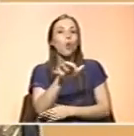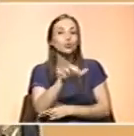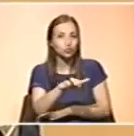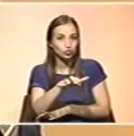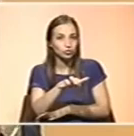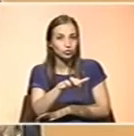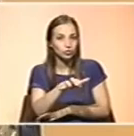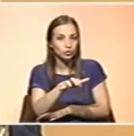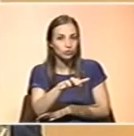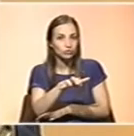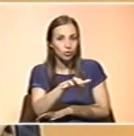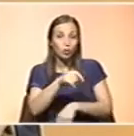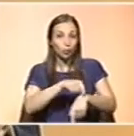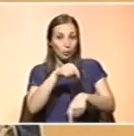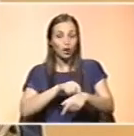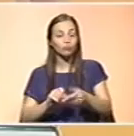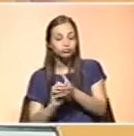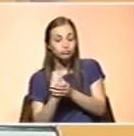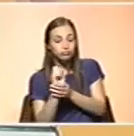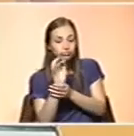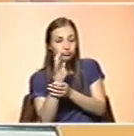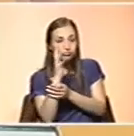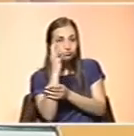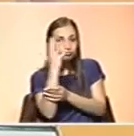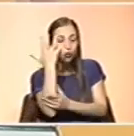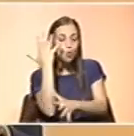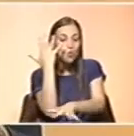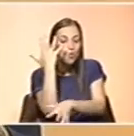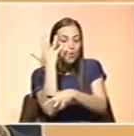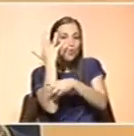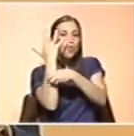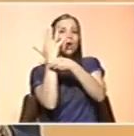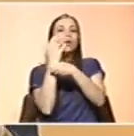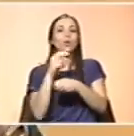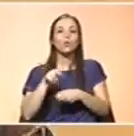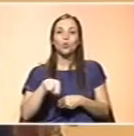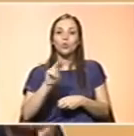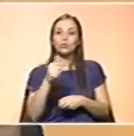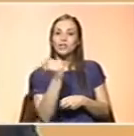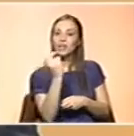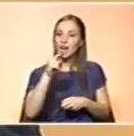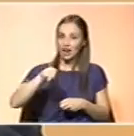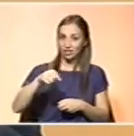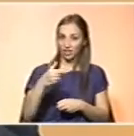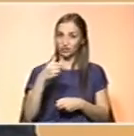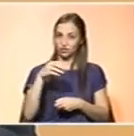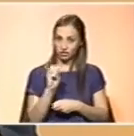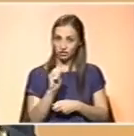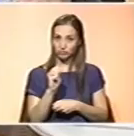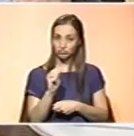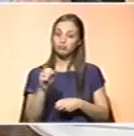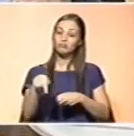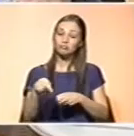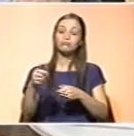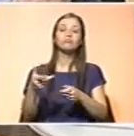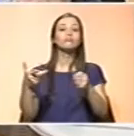ou transporte durante o seu crescimento, maiores concentrações de determinados nutrientes. E assim, uma vez recolhido esse alimento vegetal,